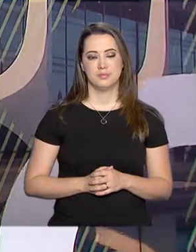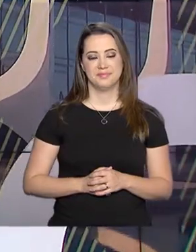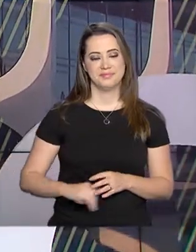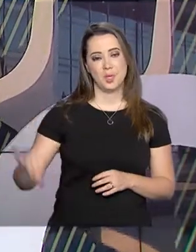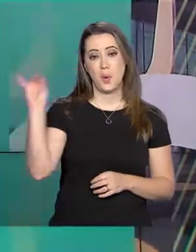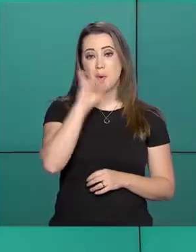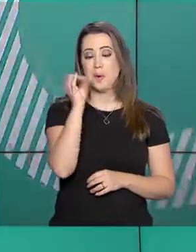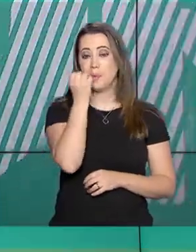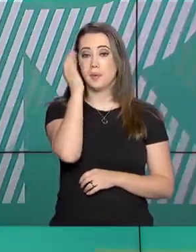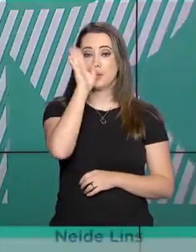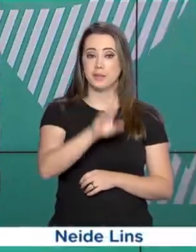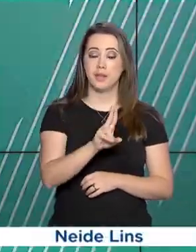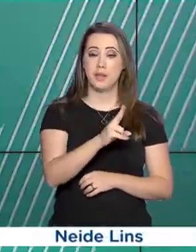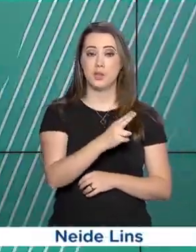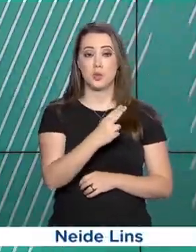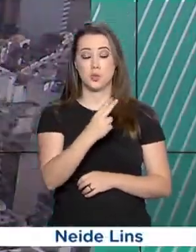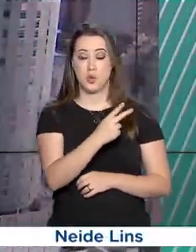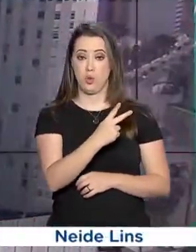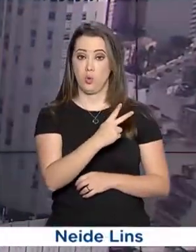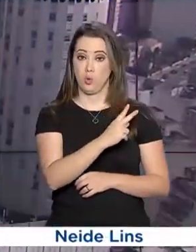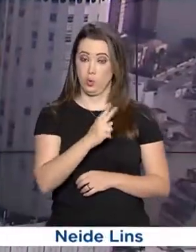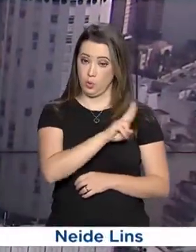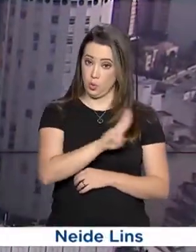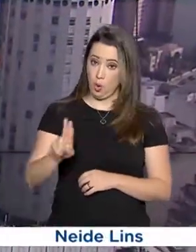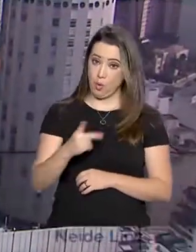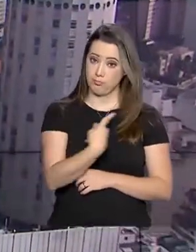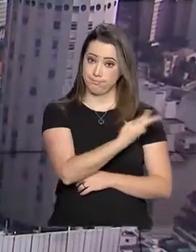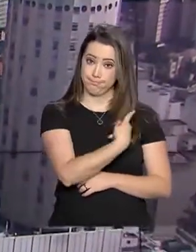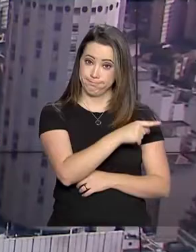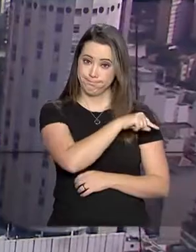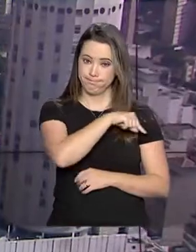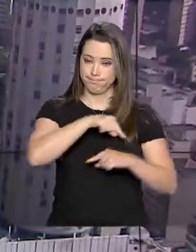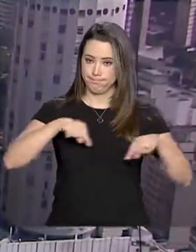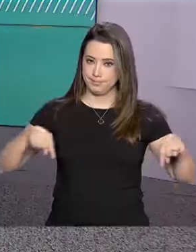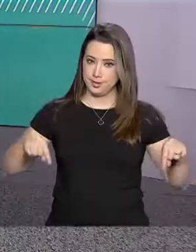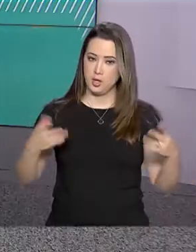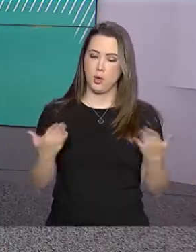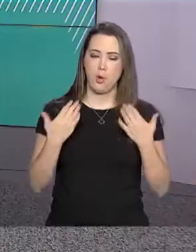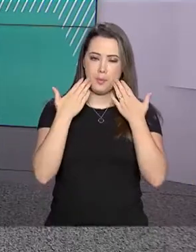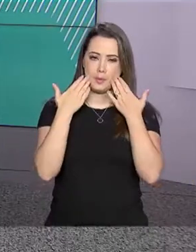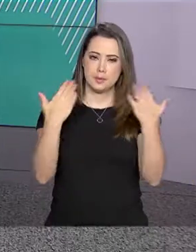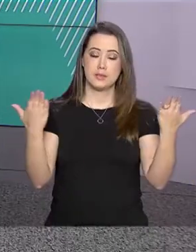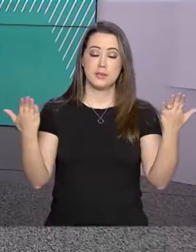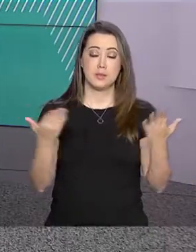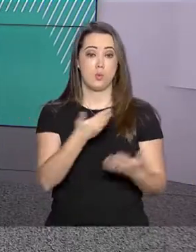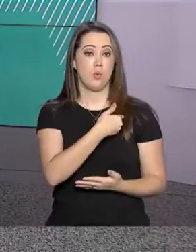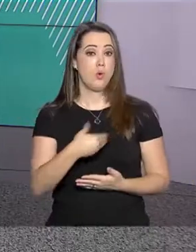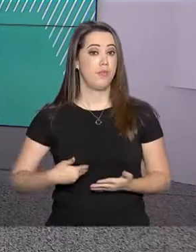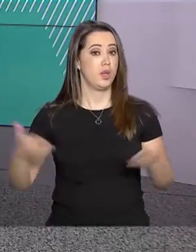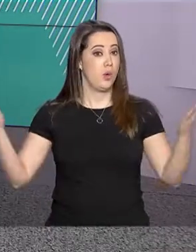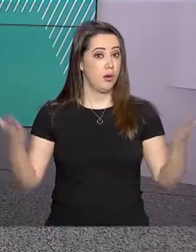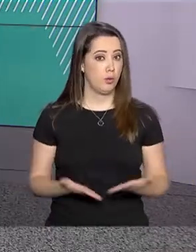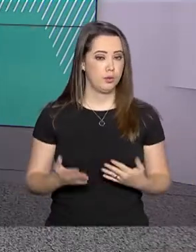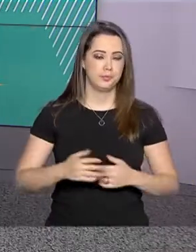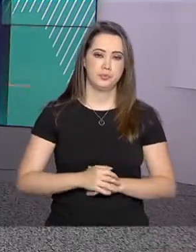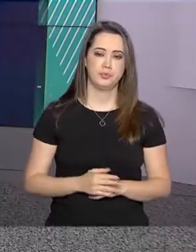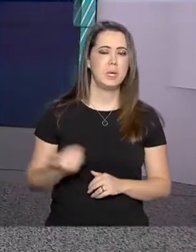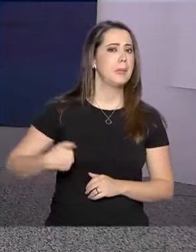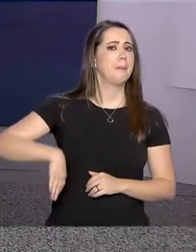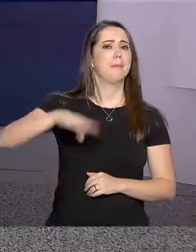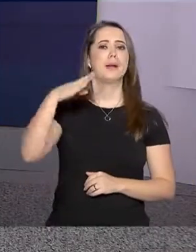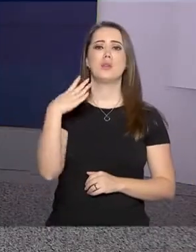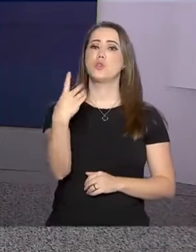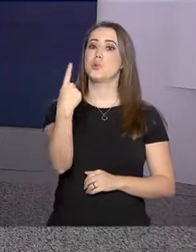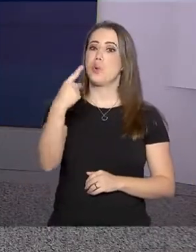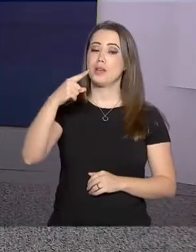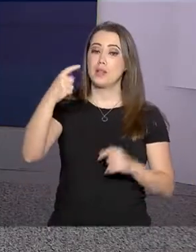Olá, boa tarde. Eu sou Roberto Camargo e estamos no ar com o Governo Agora. Mais de 41 mil postos de saúde